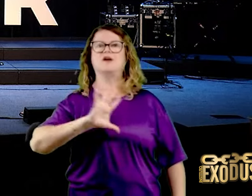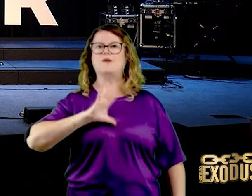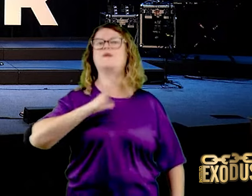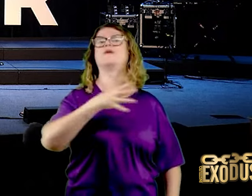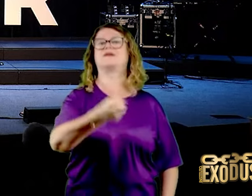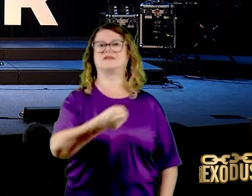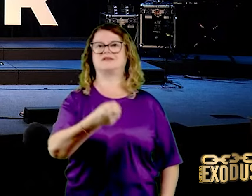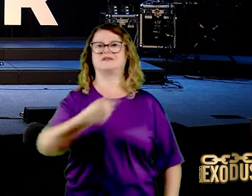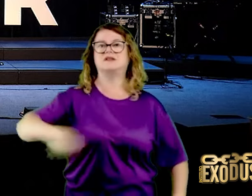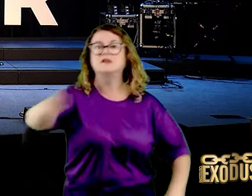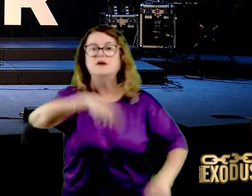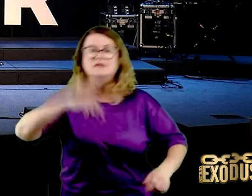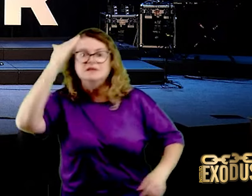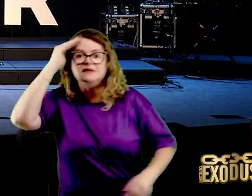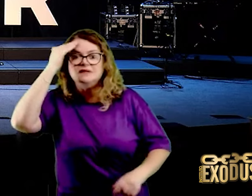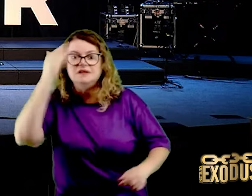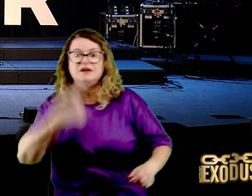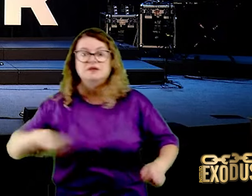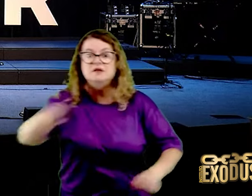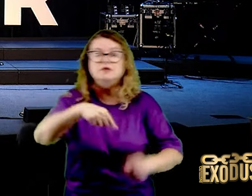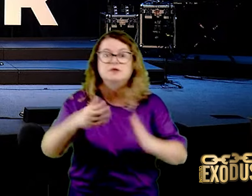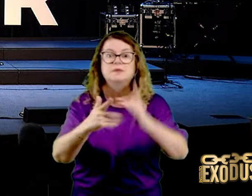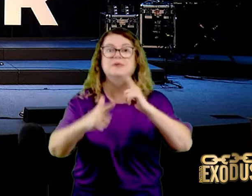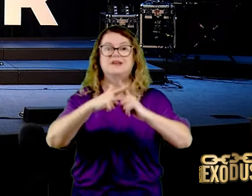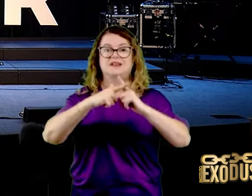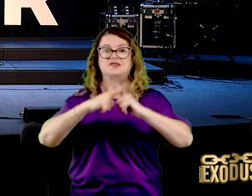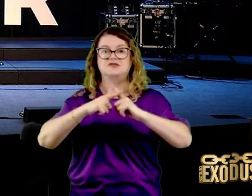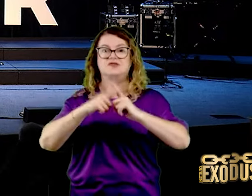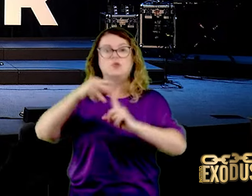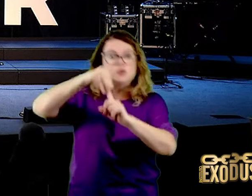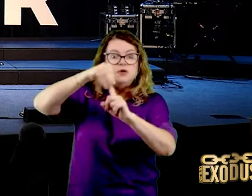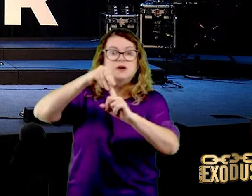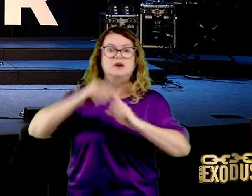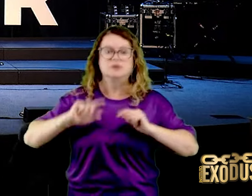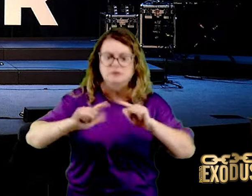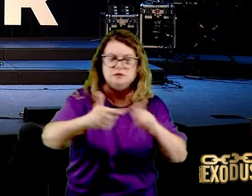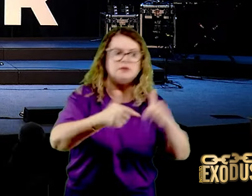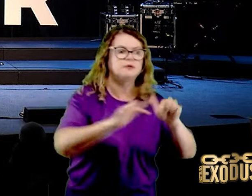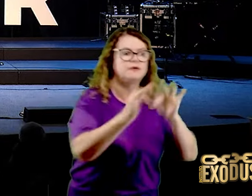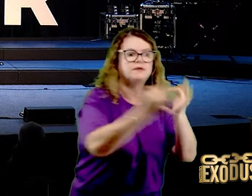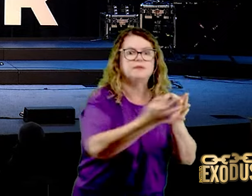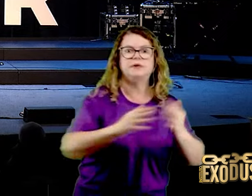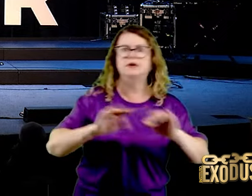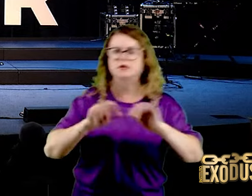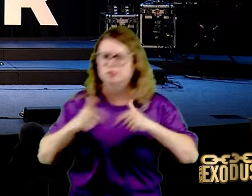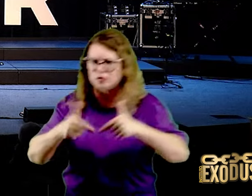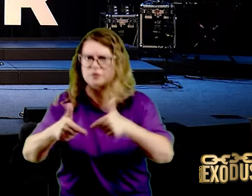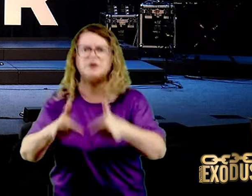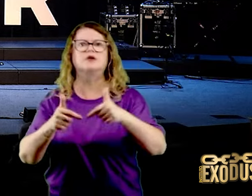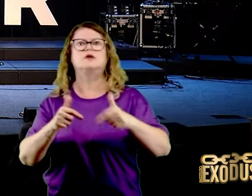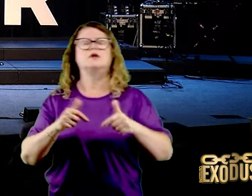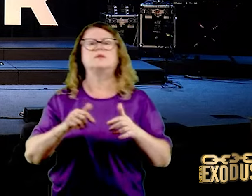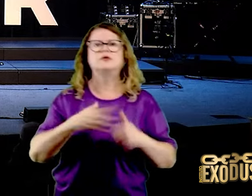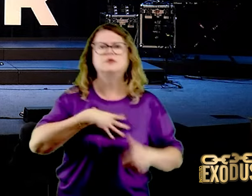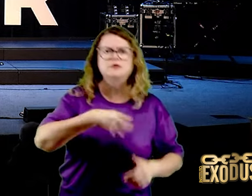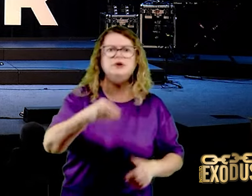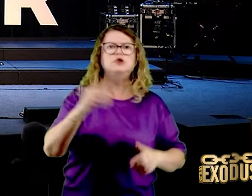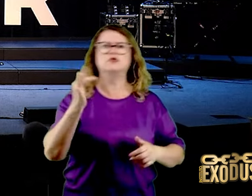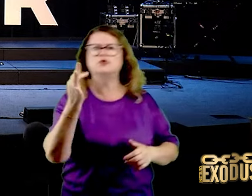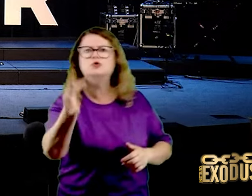igreja, lutando pelas famílias, lutando pelos filhos, lutando pelo futuro, lutando pela paz,